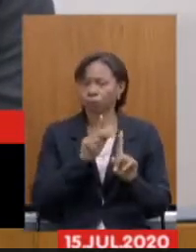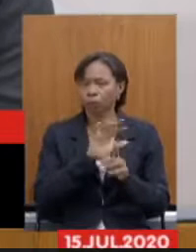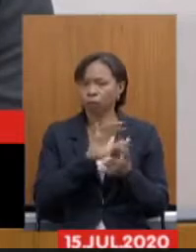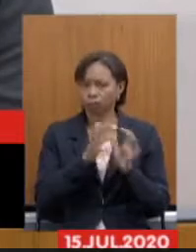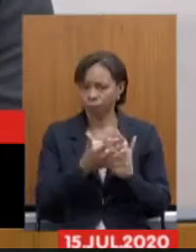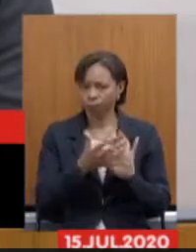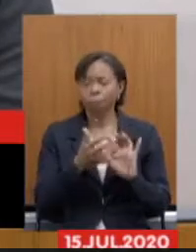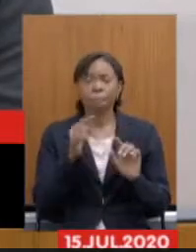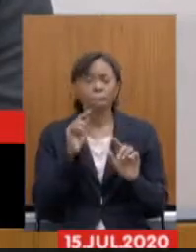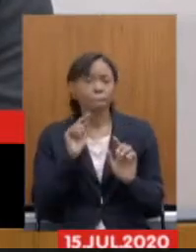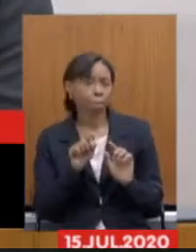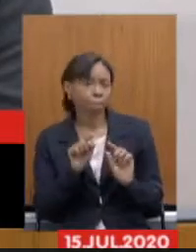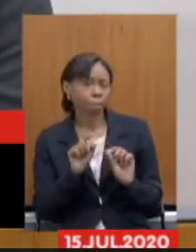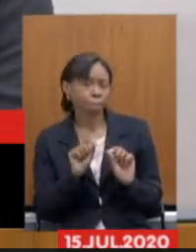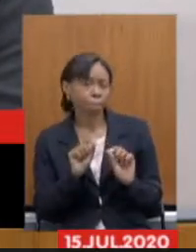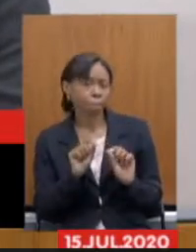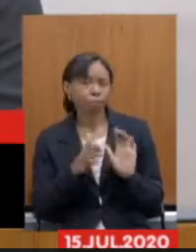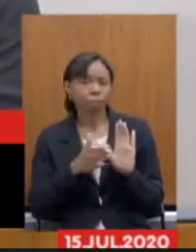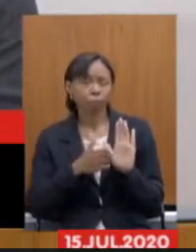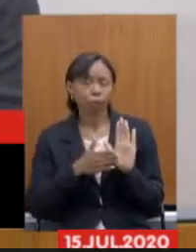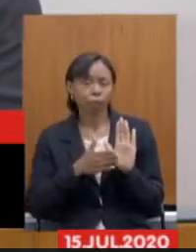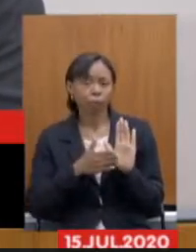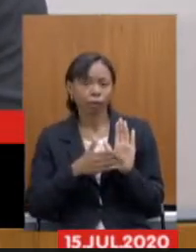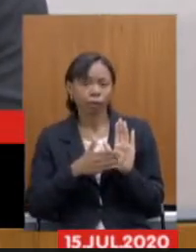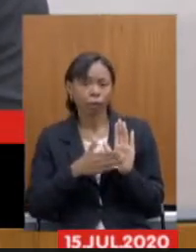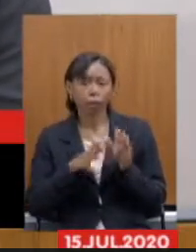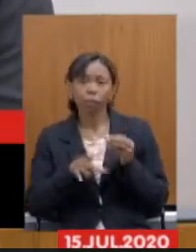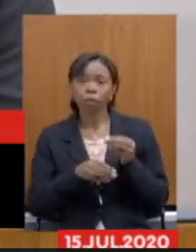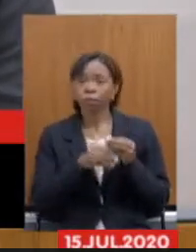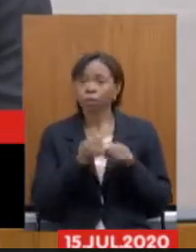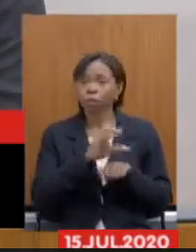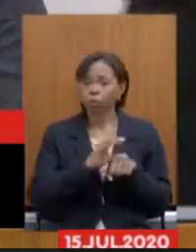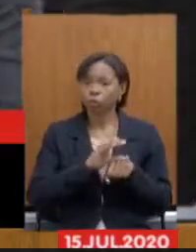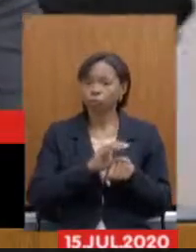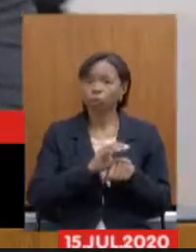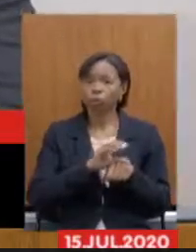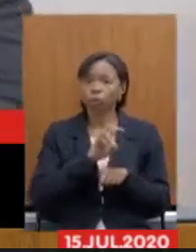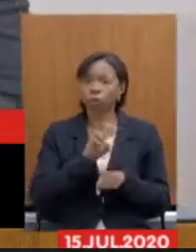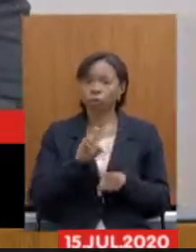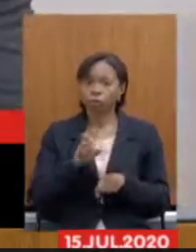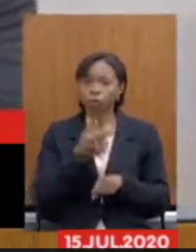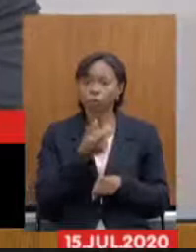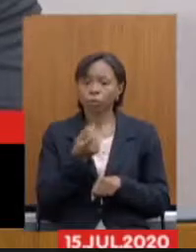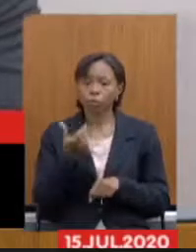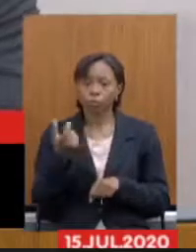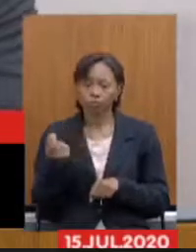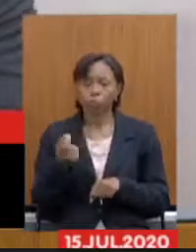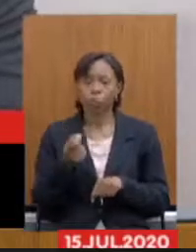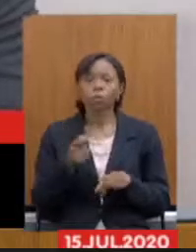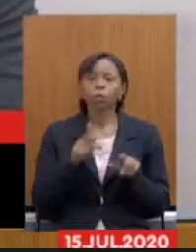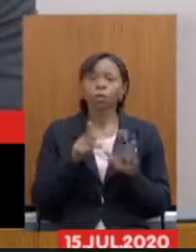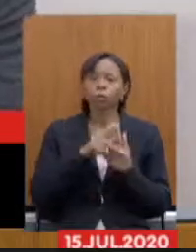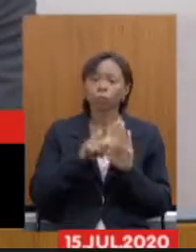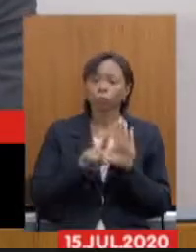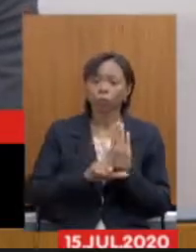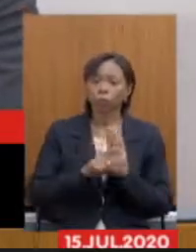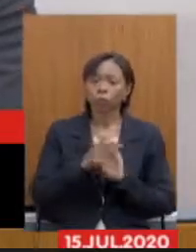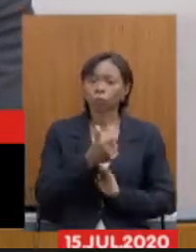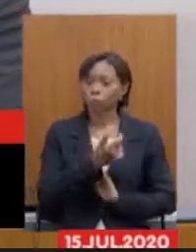a proposta de emenda à Constituição nº 55 de 2020 e o projeto de lei complementar nº 46 de 2020.